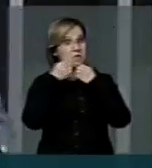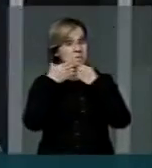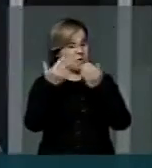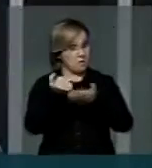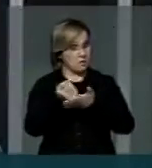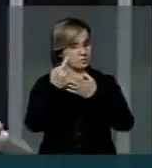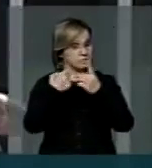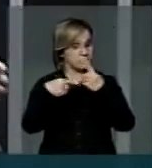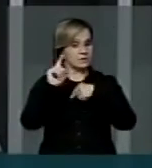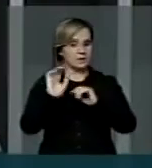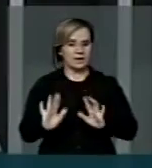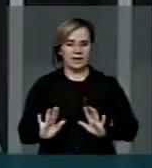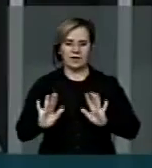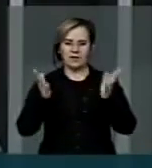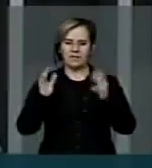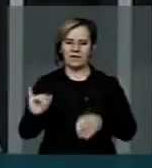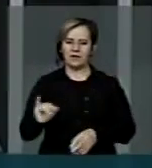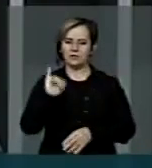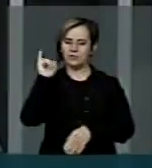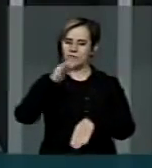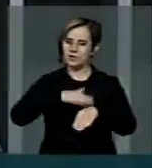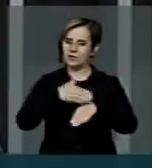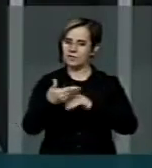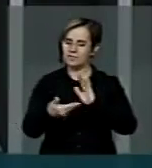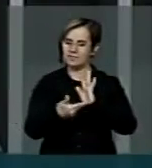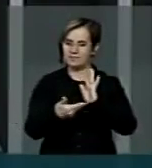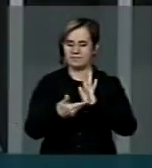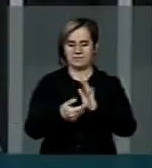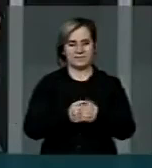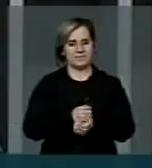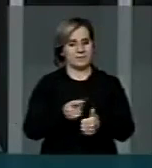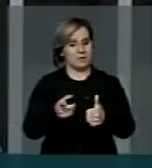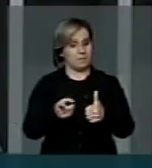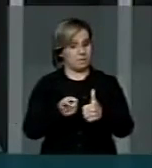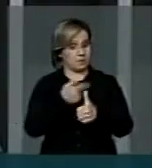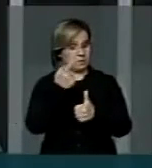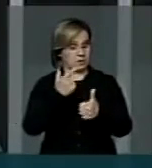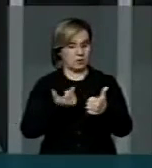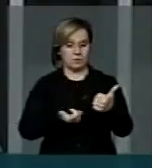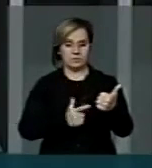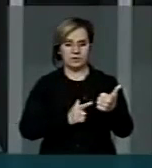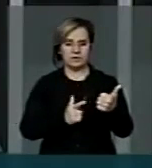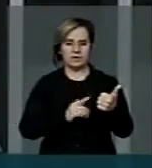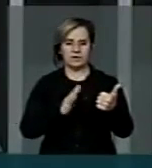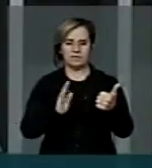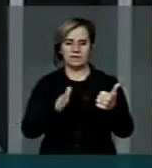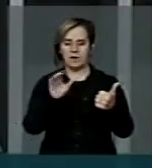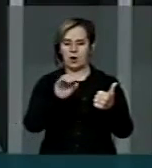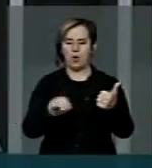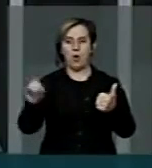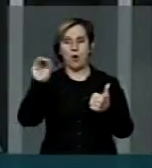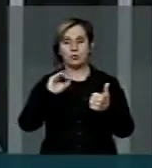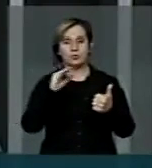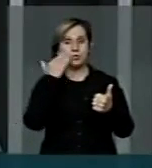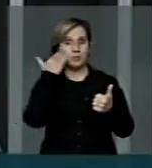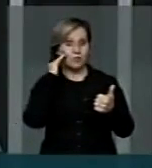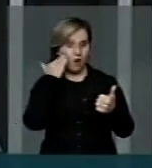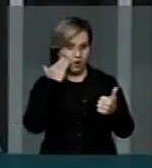eventos importantes nessa casa. Primeiro, o outubro rosa,